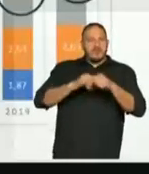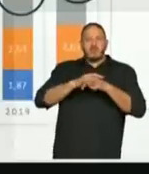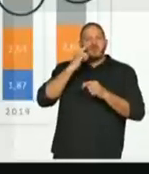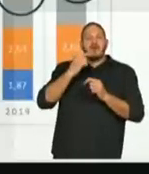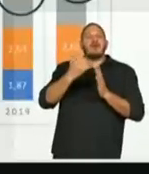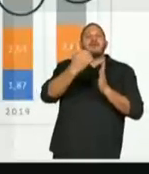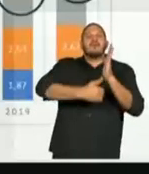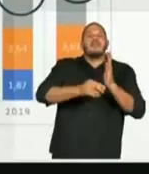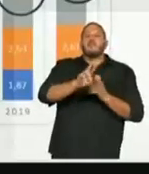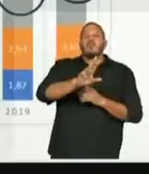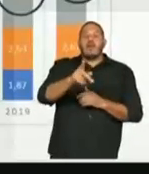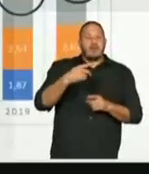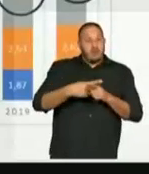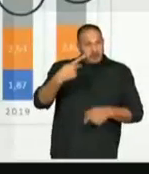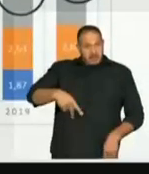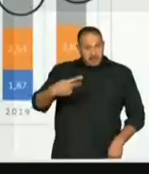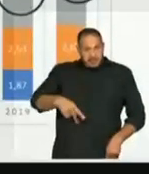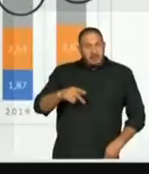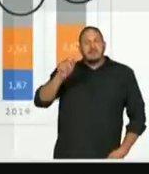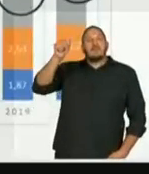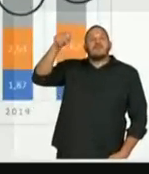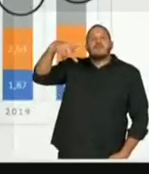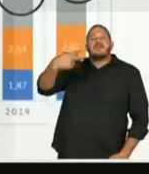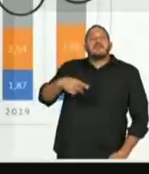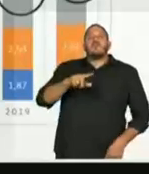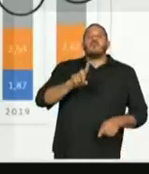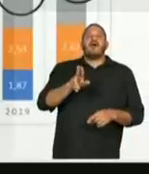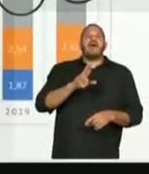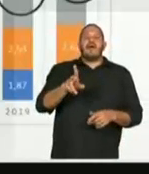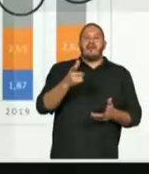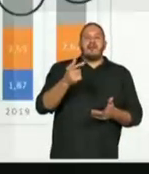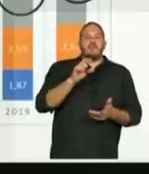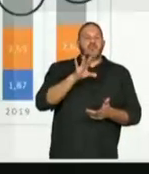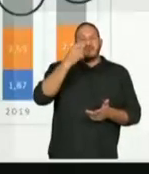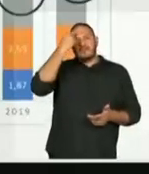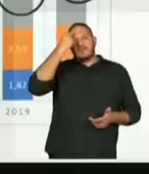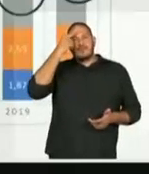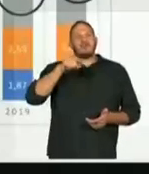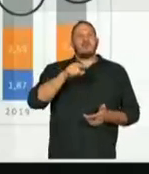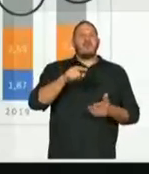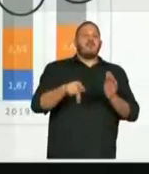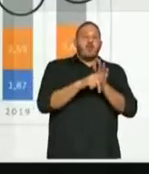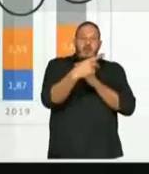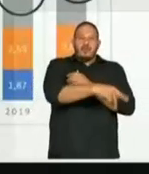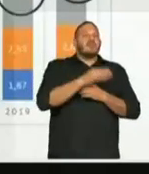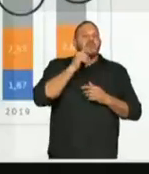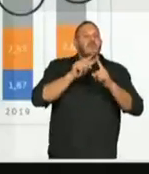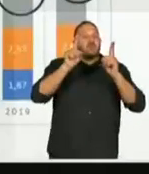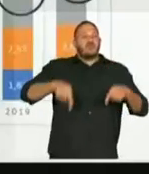déficit, porque a Previdência Municipal, ela não é uma responsabilidade só do servidor